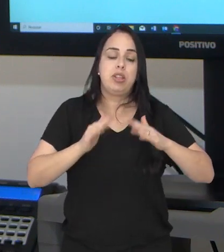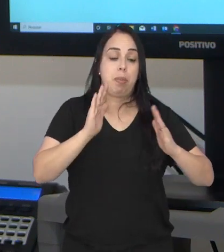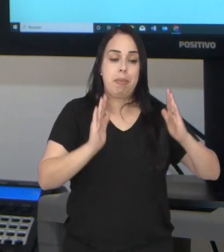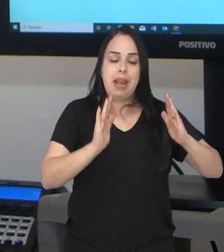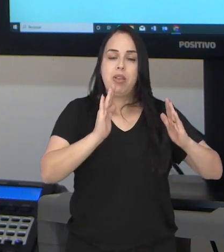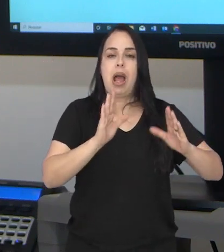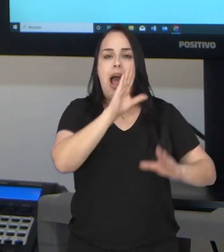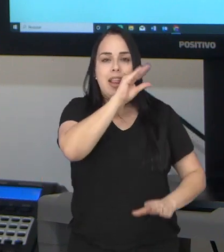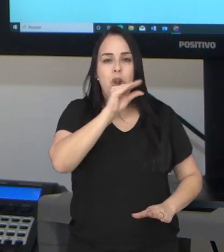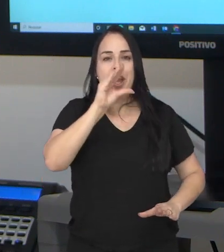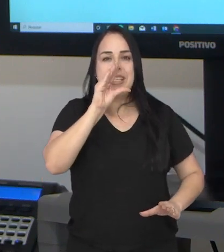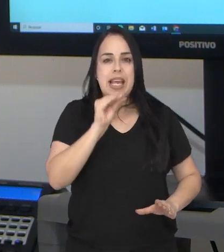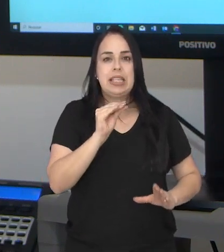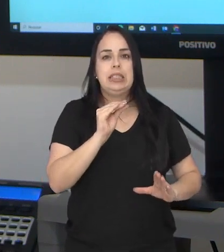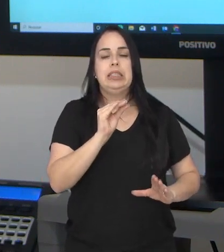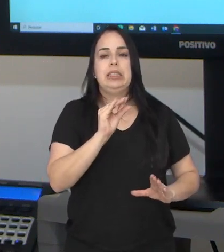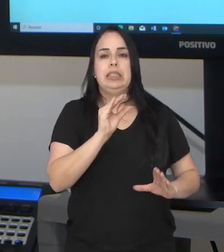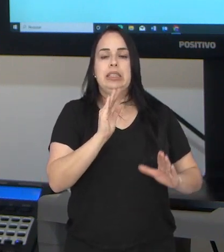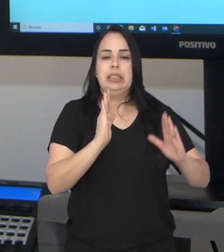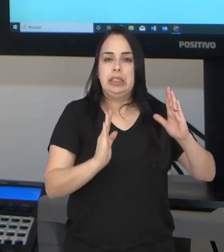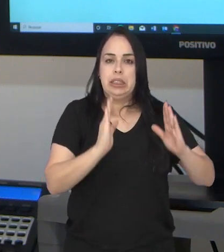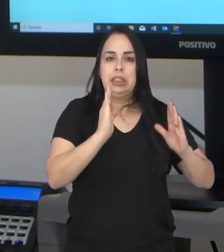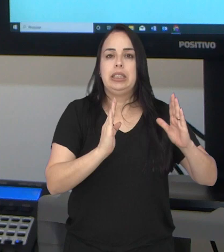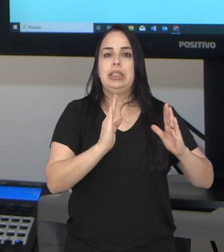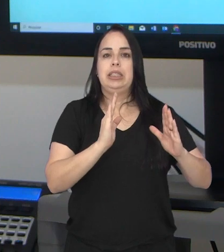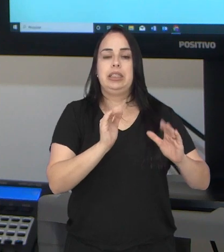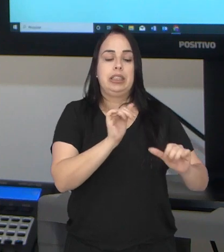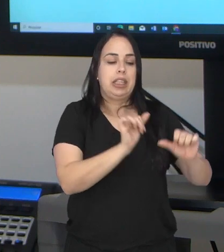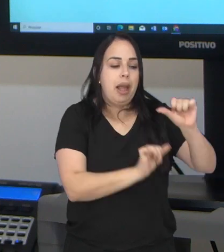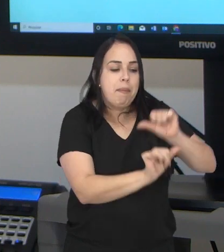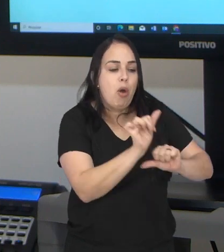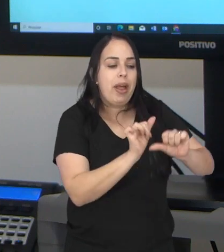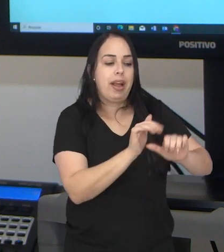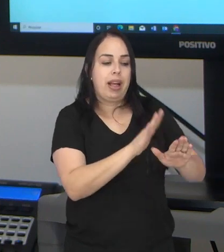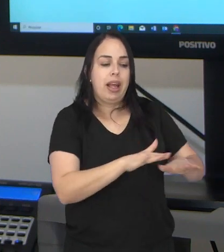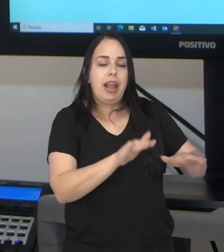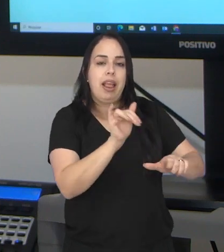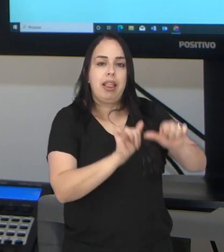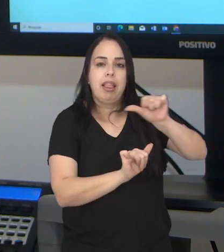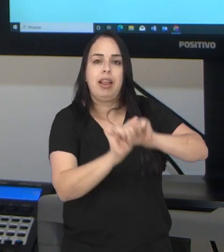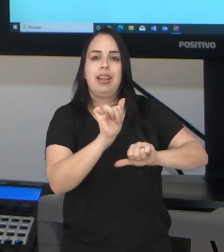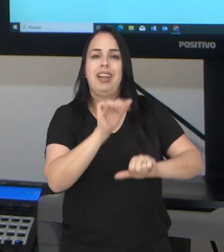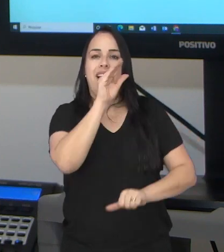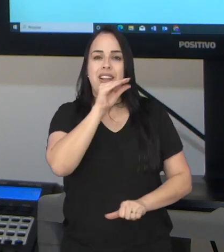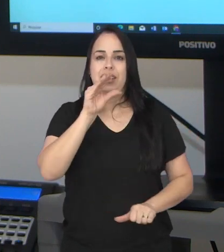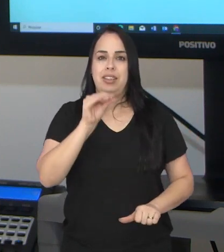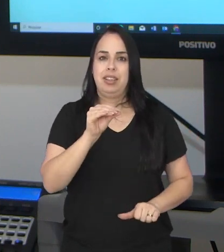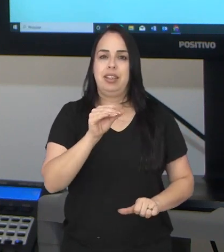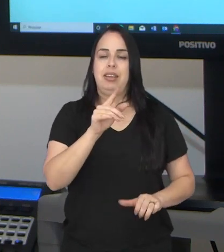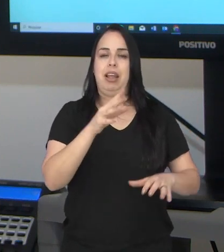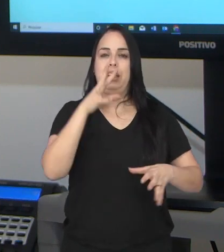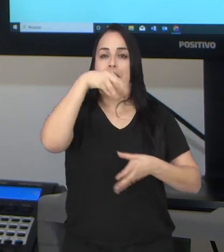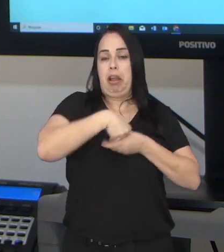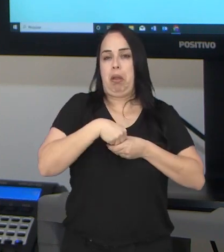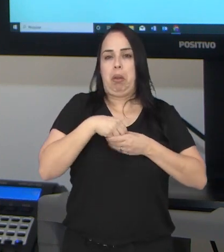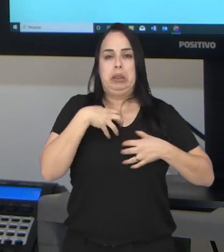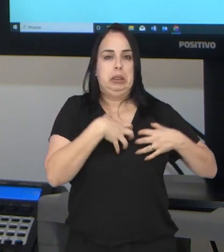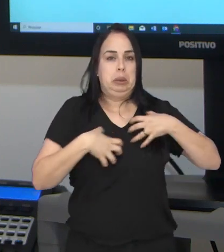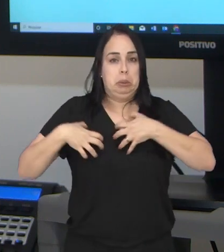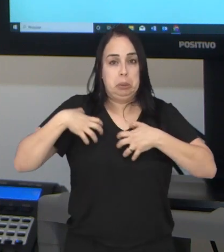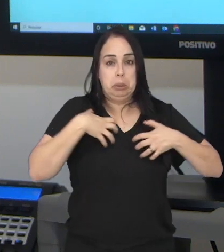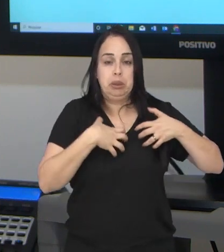os conflitos que acontecem no ambiente escolar. É a fase da criança, da adolescência, é a fase que o ser humano tem os seus conflitos